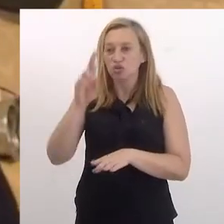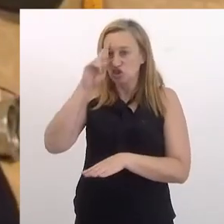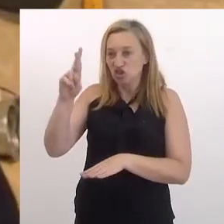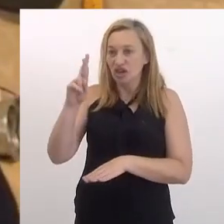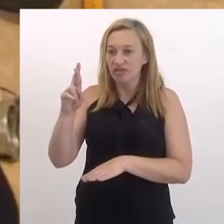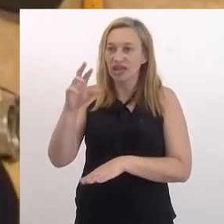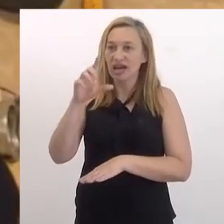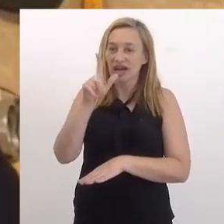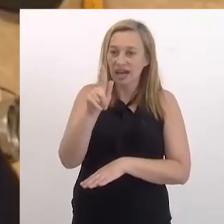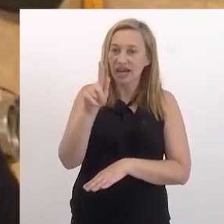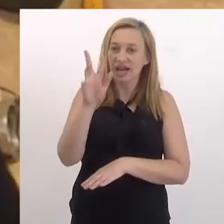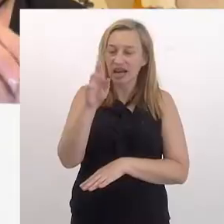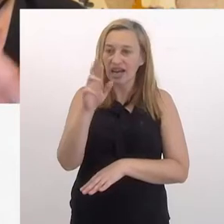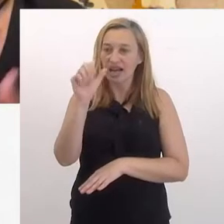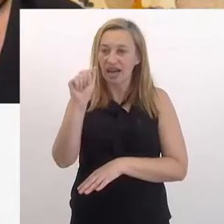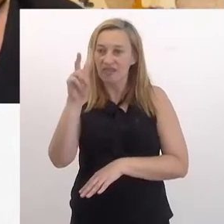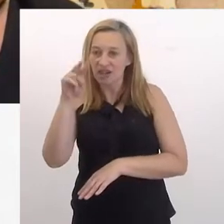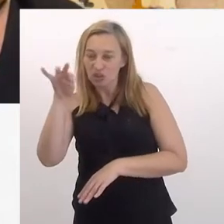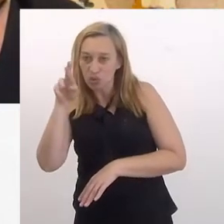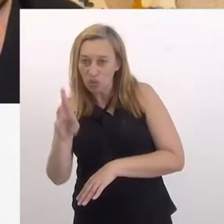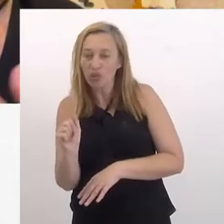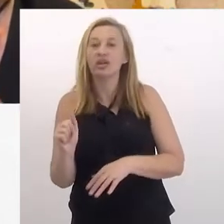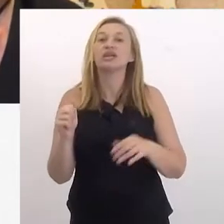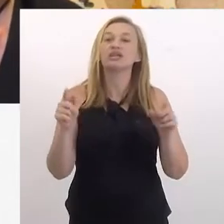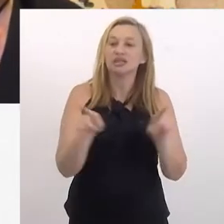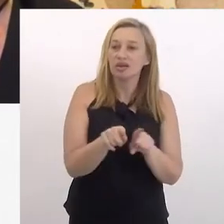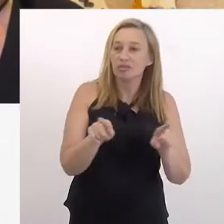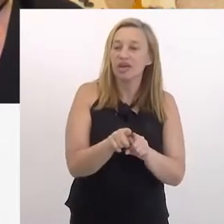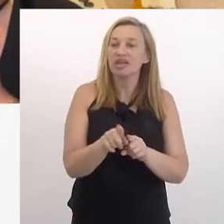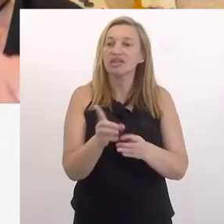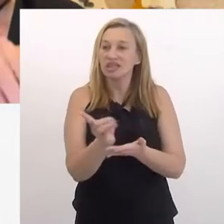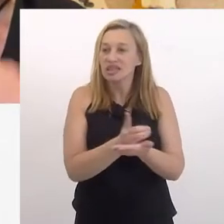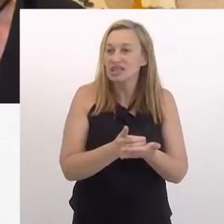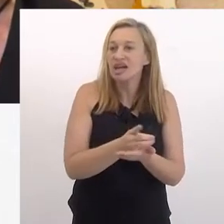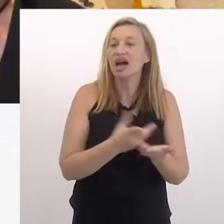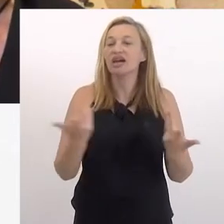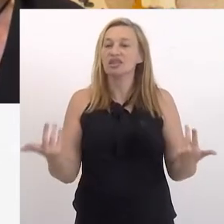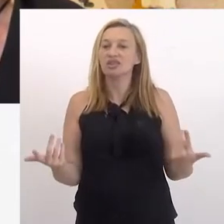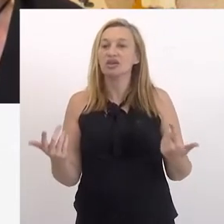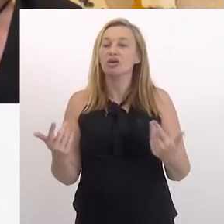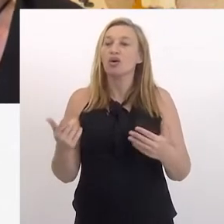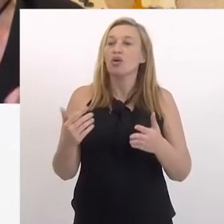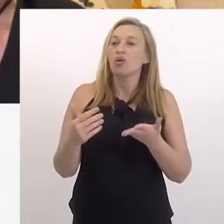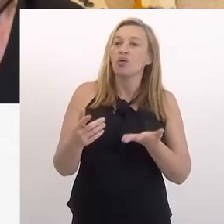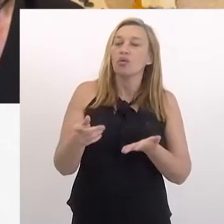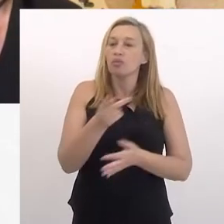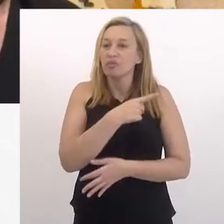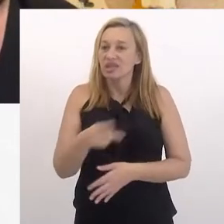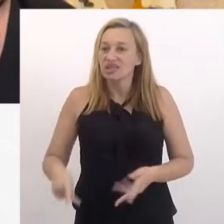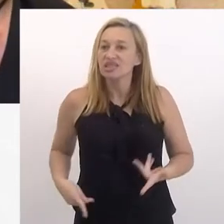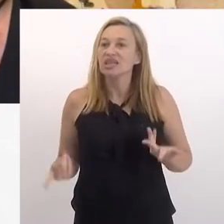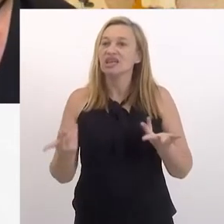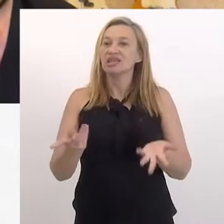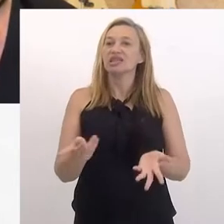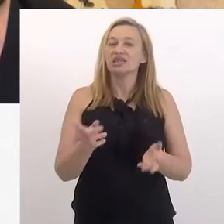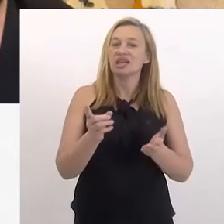da gravadora. Os caras também de marketing, de promoção, com o presidente da gravadora, os autos